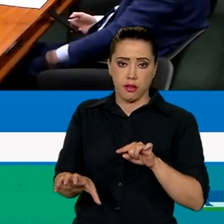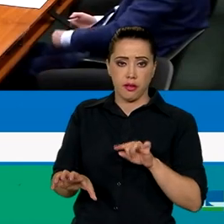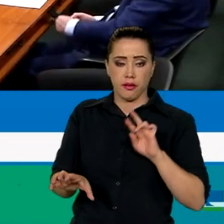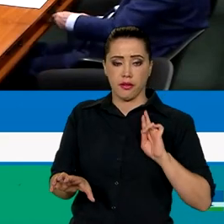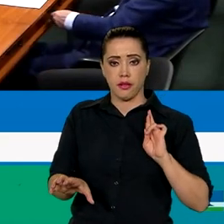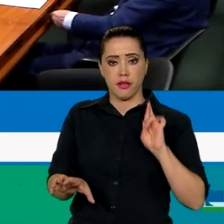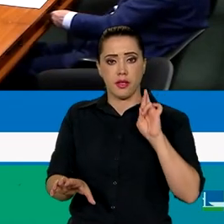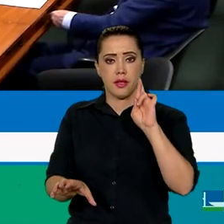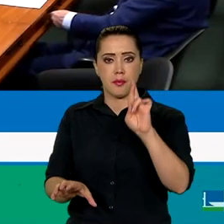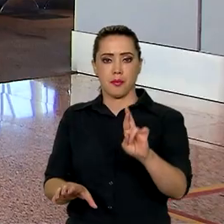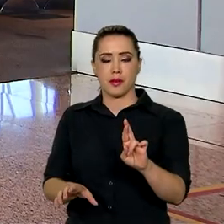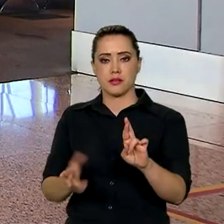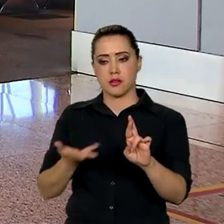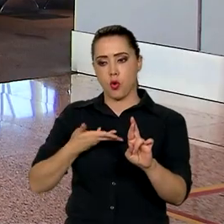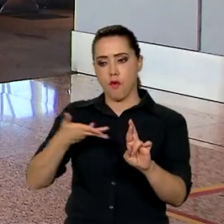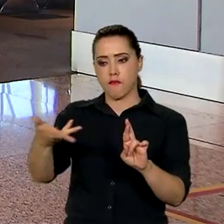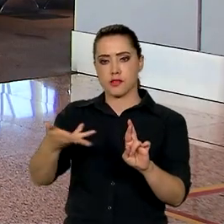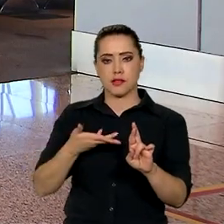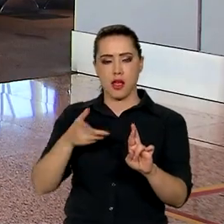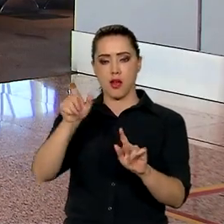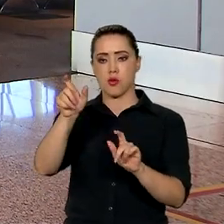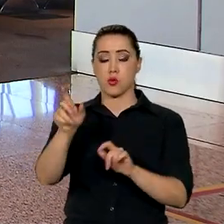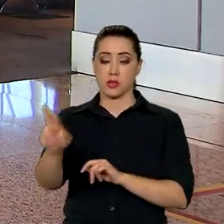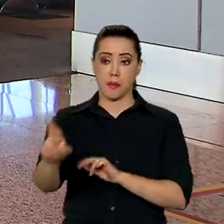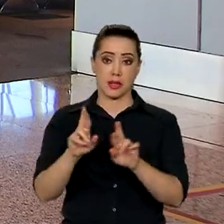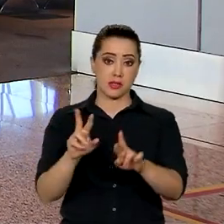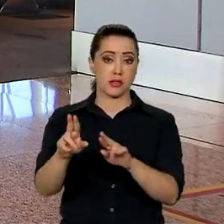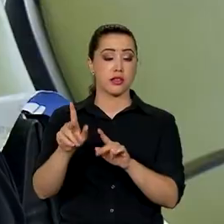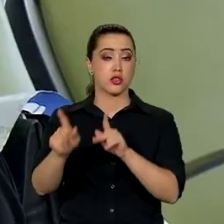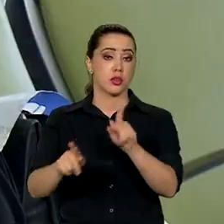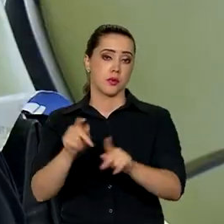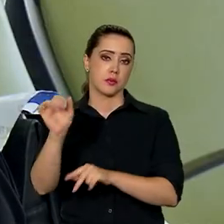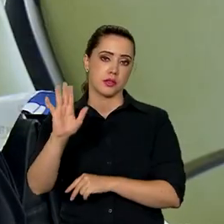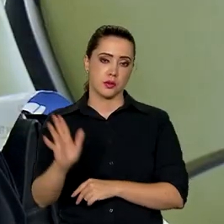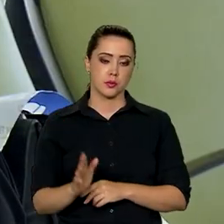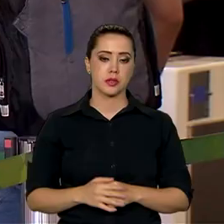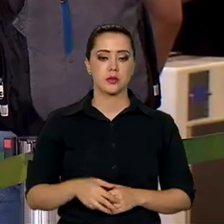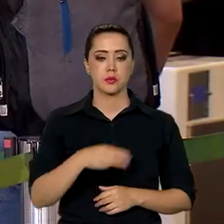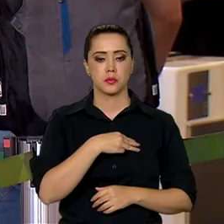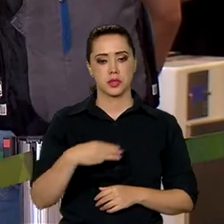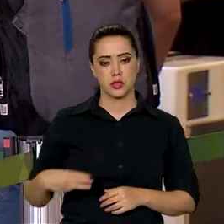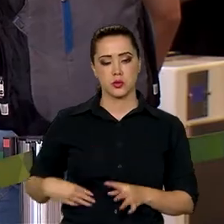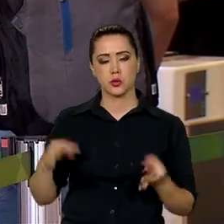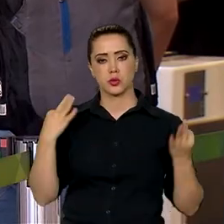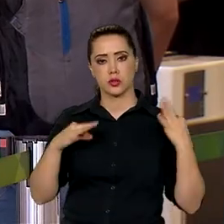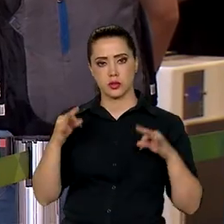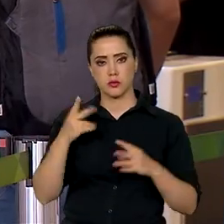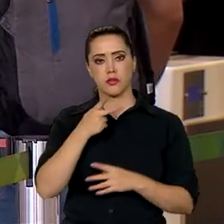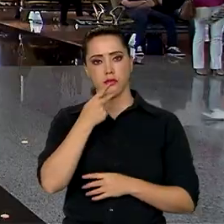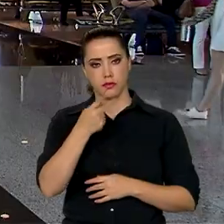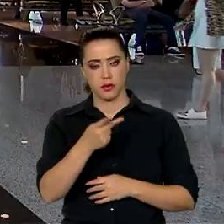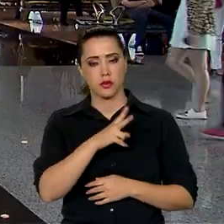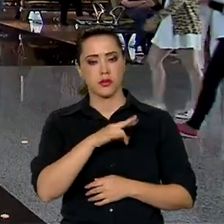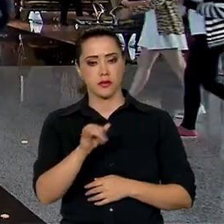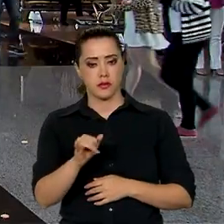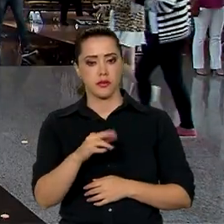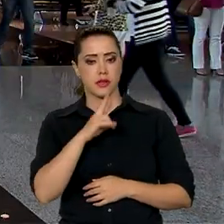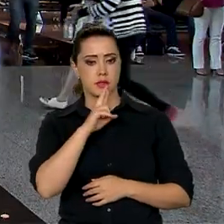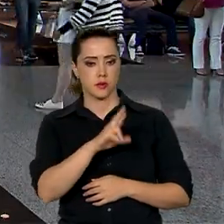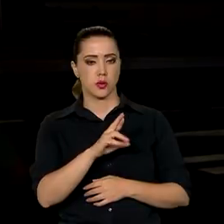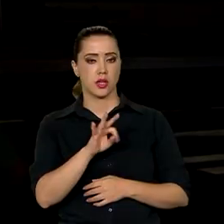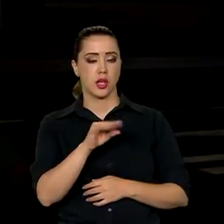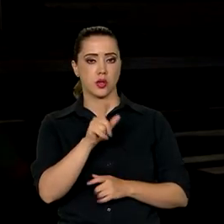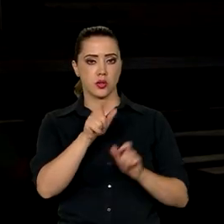representantes do povo brasileiro. O ministro se comprometeu ainda a dar resposta a todos os clientes lesados pela 123